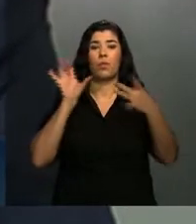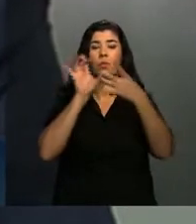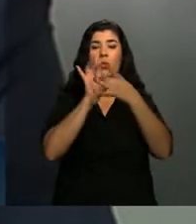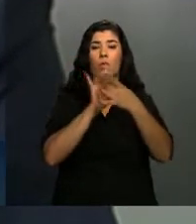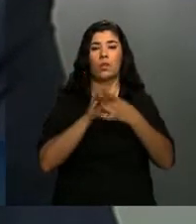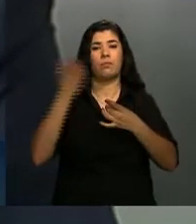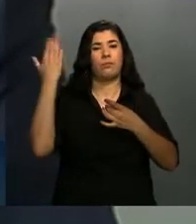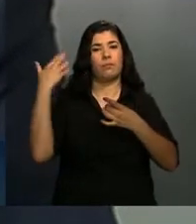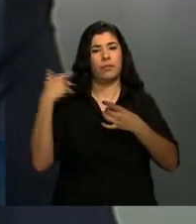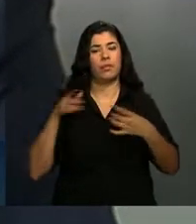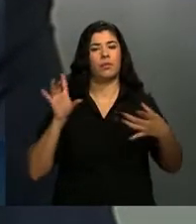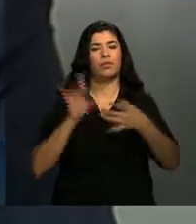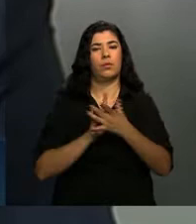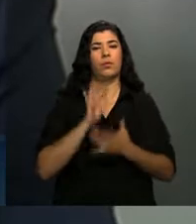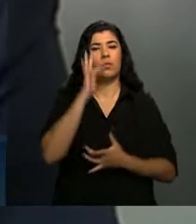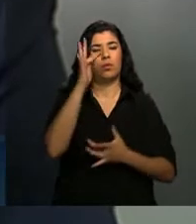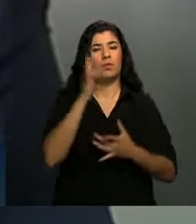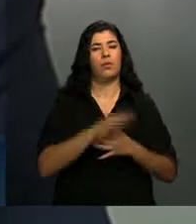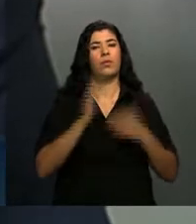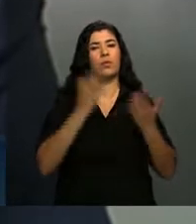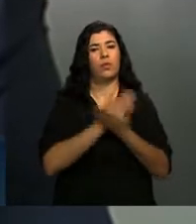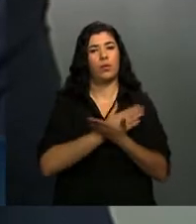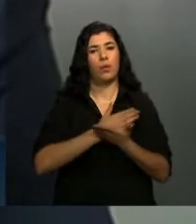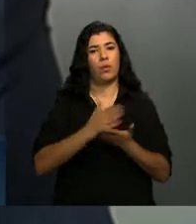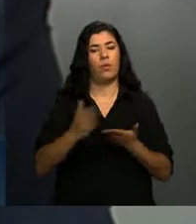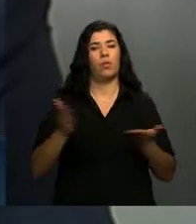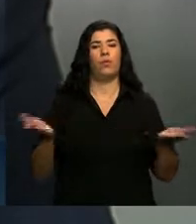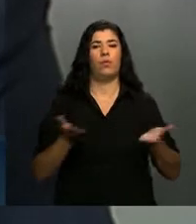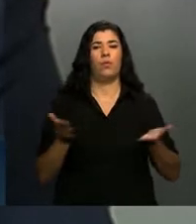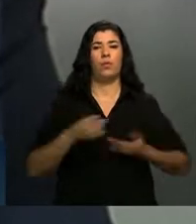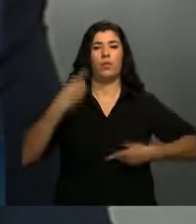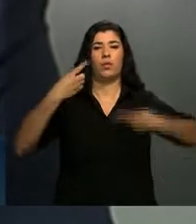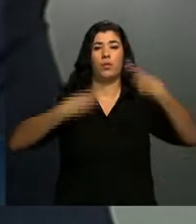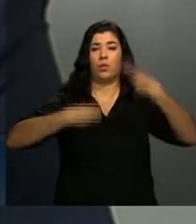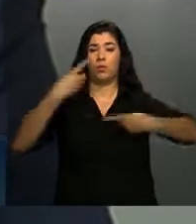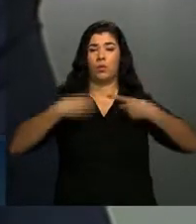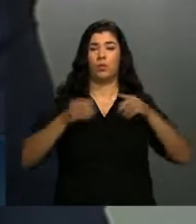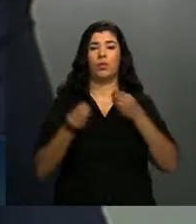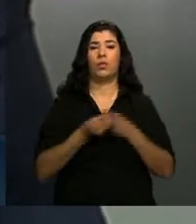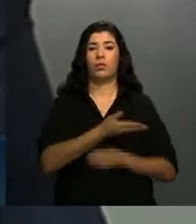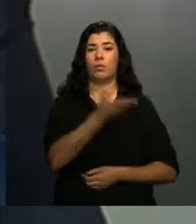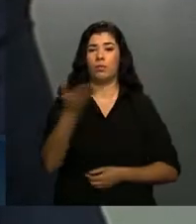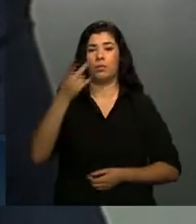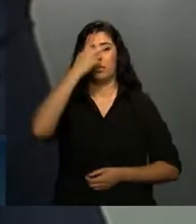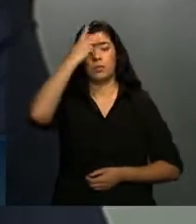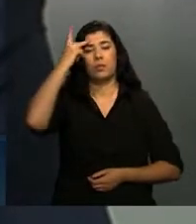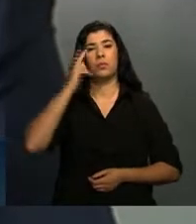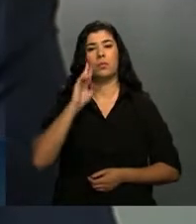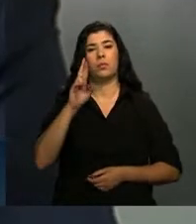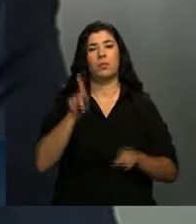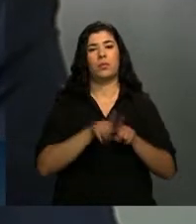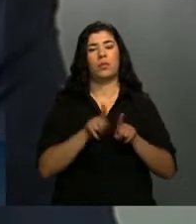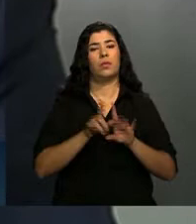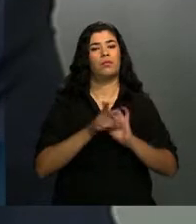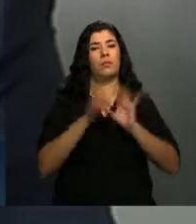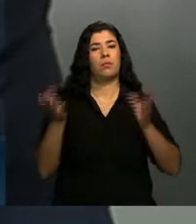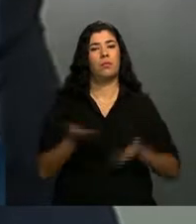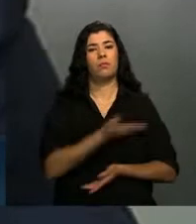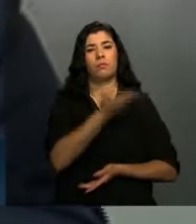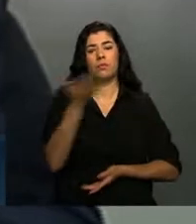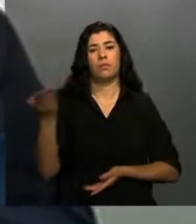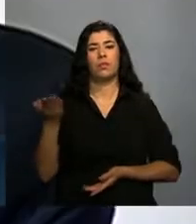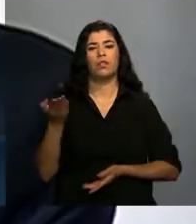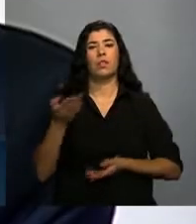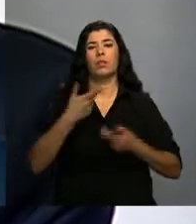Então, gente também está se abrindo aqui pra esse debate com esse público e estamos disponíveis aí pra